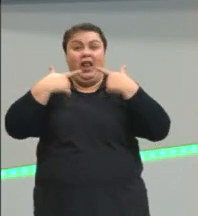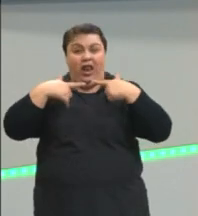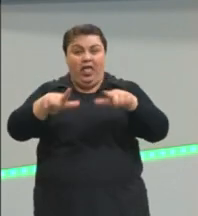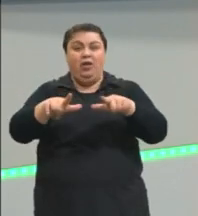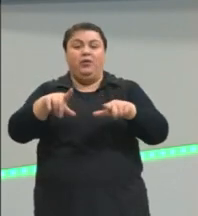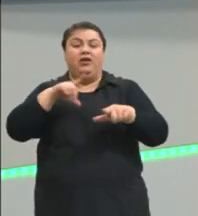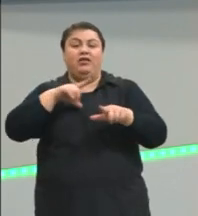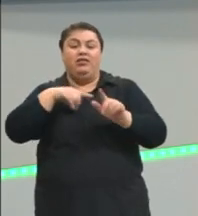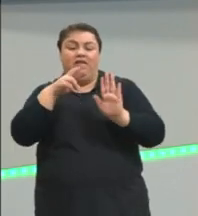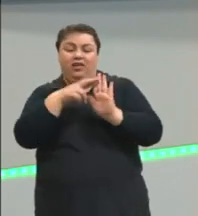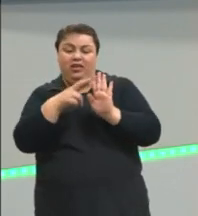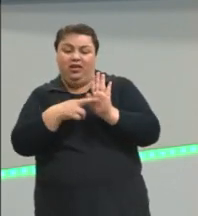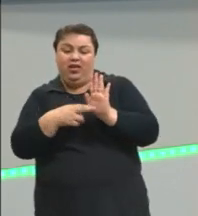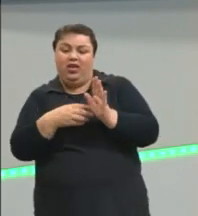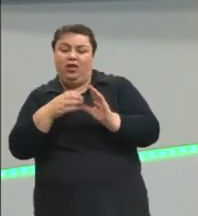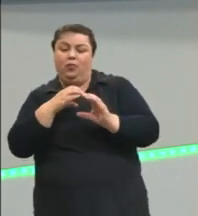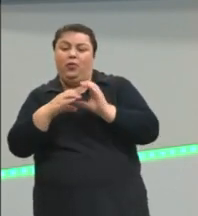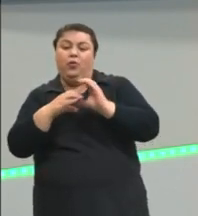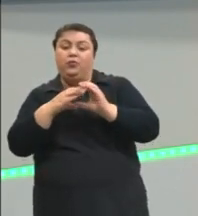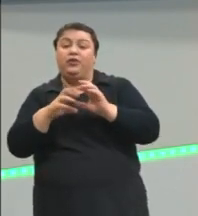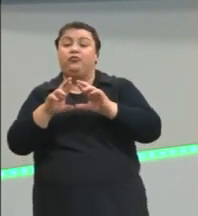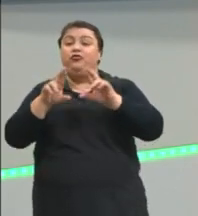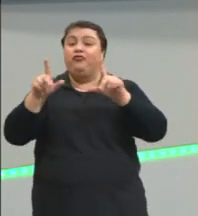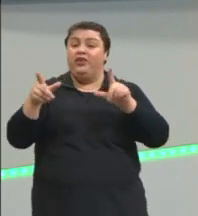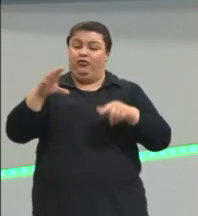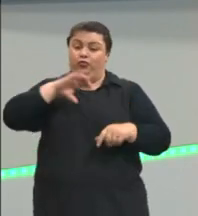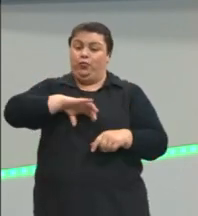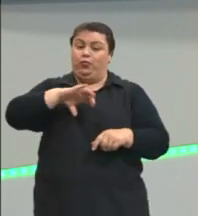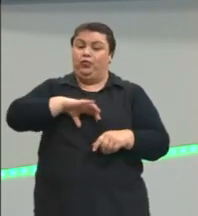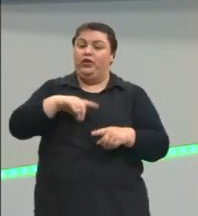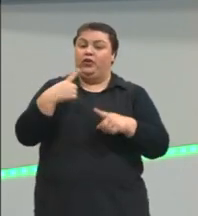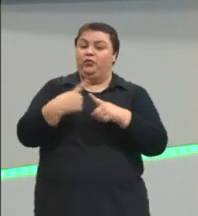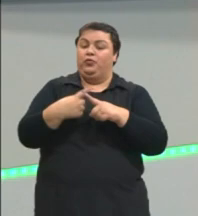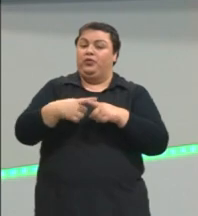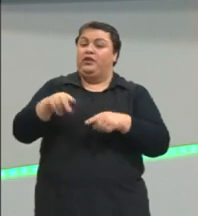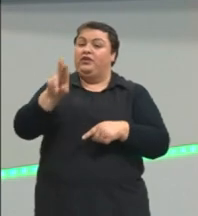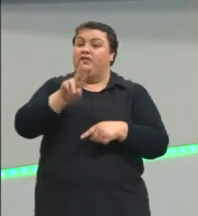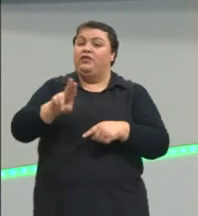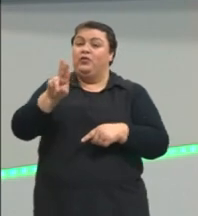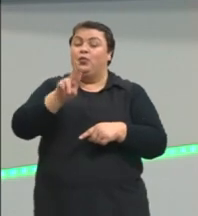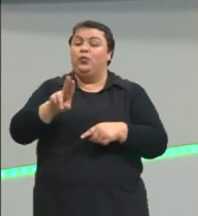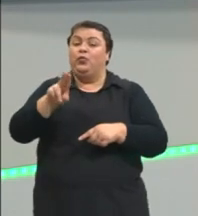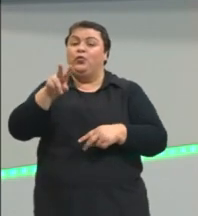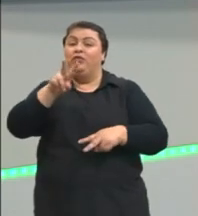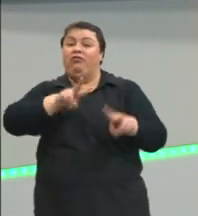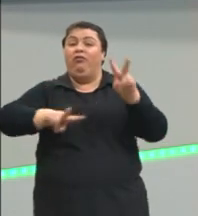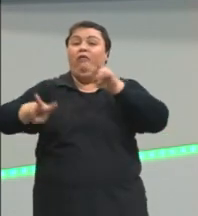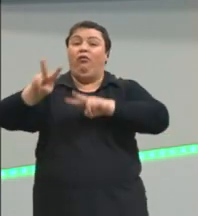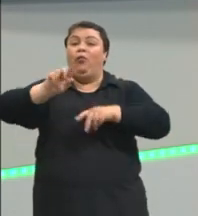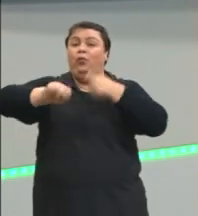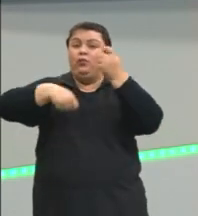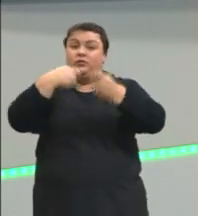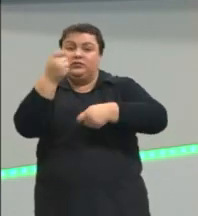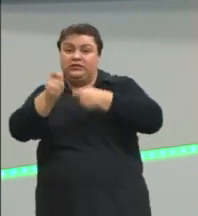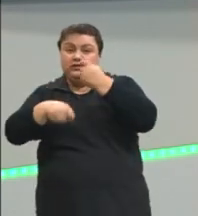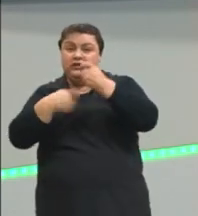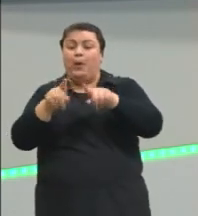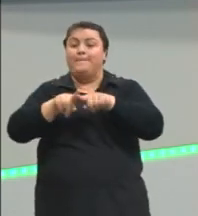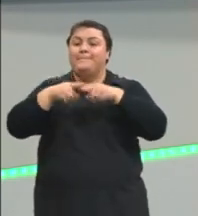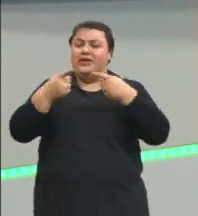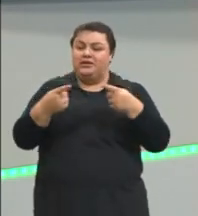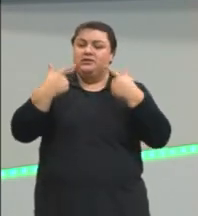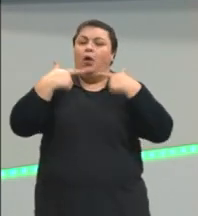de maneira diferenciada da língua portuguesa porque ela é feita através de sinalização. Mas, é uma língua